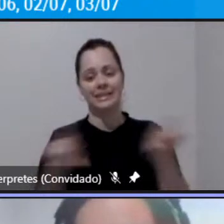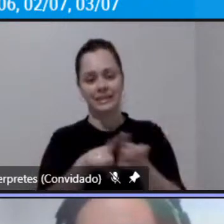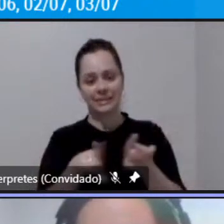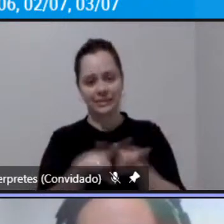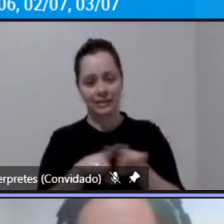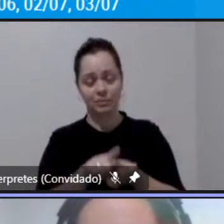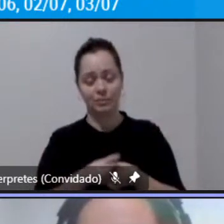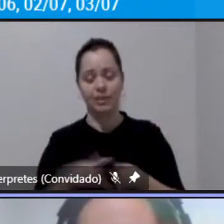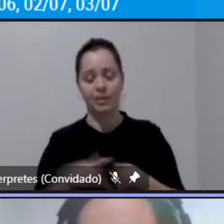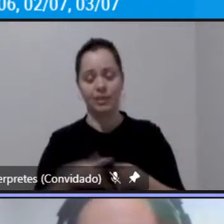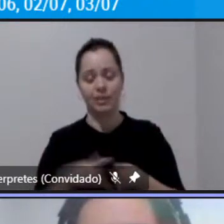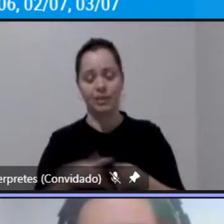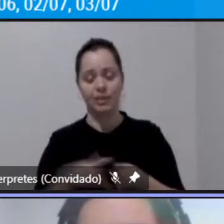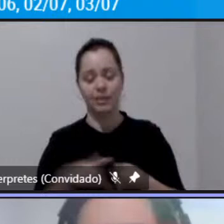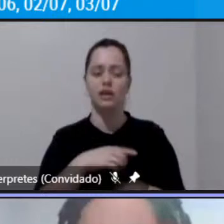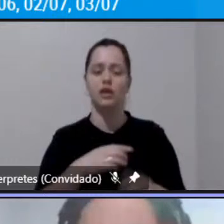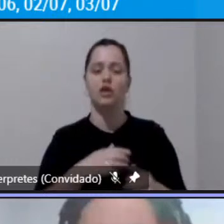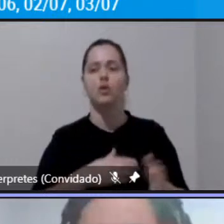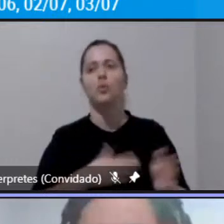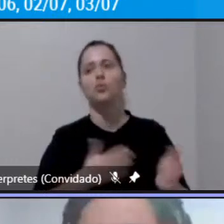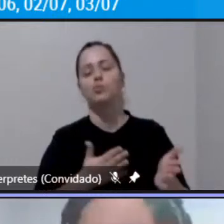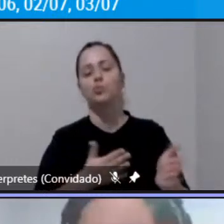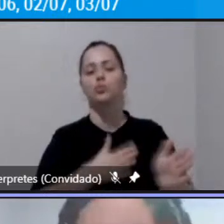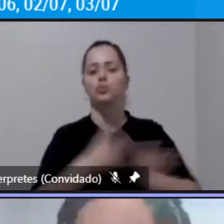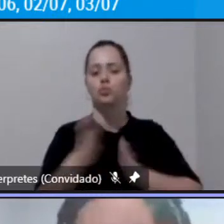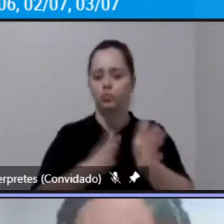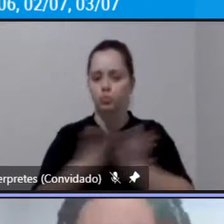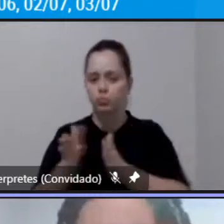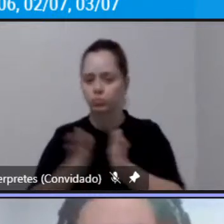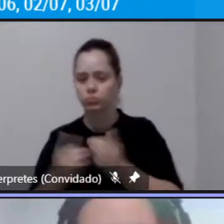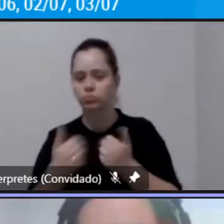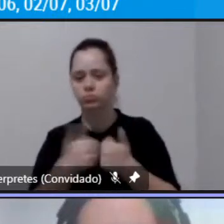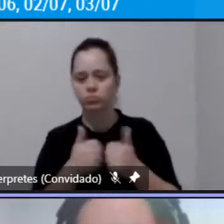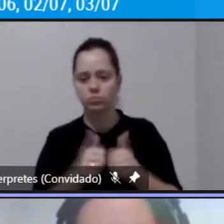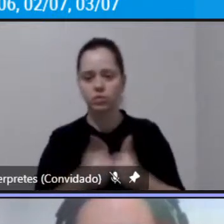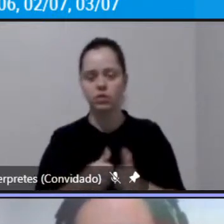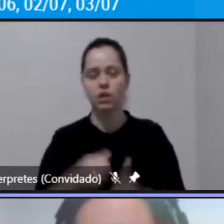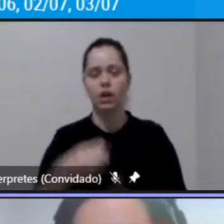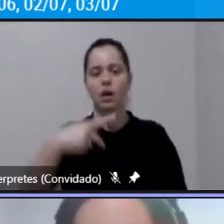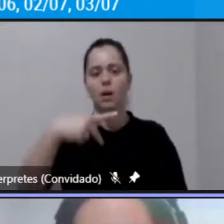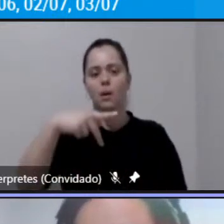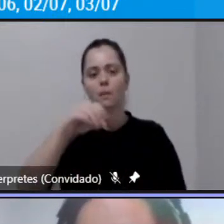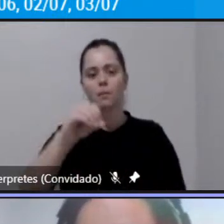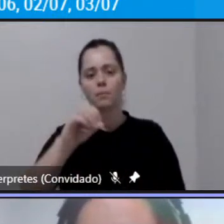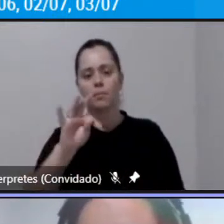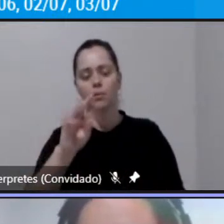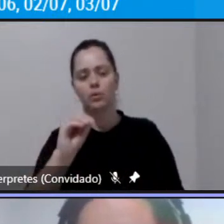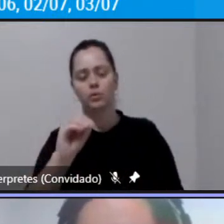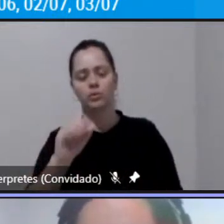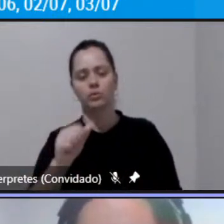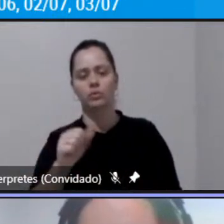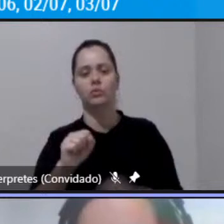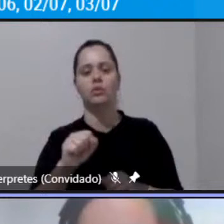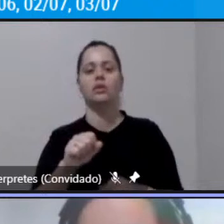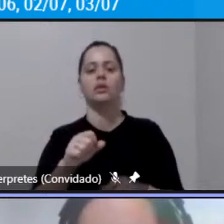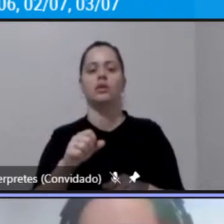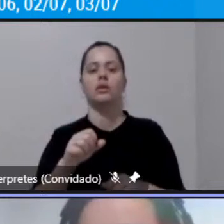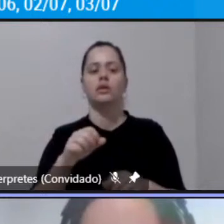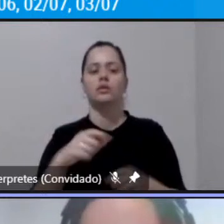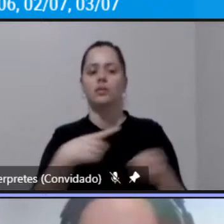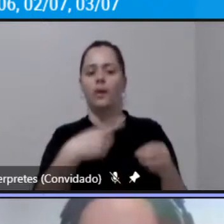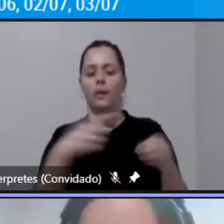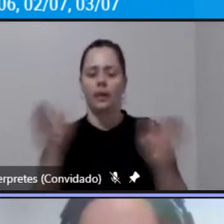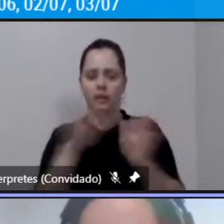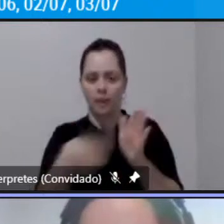transportes o ferroviário o percentual deles o porto de santos e os aeroportos de são josé que